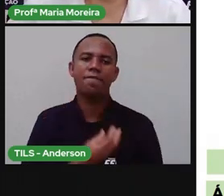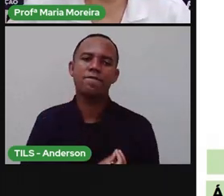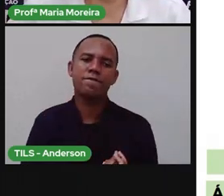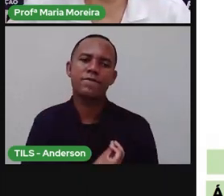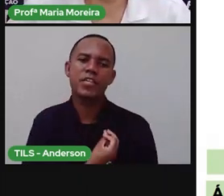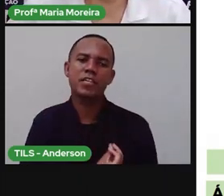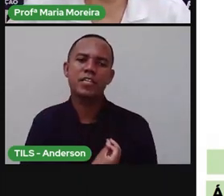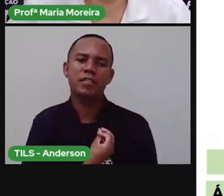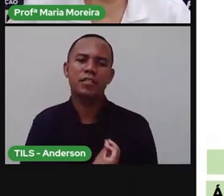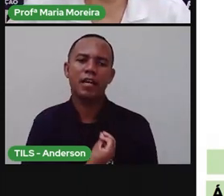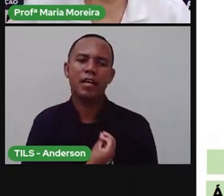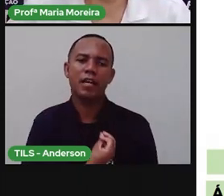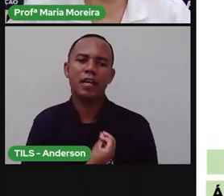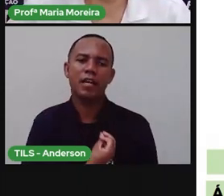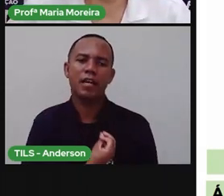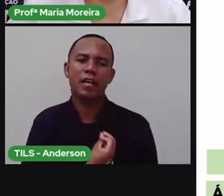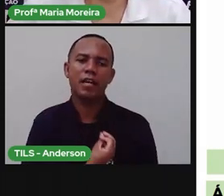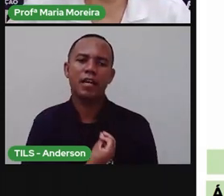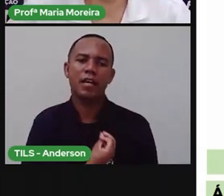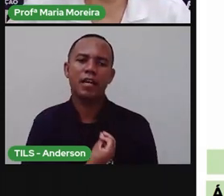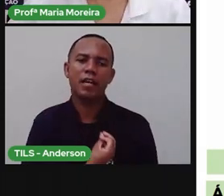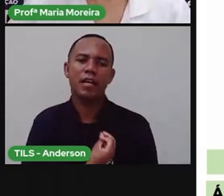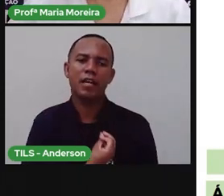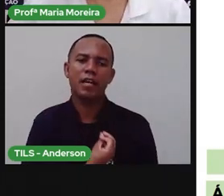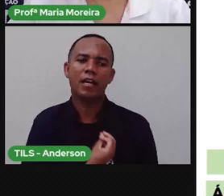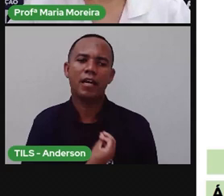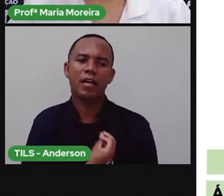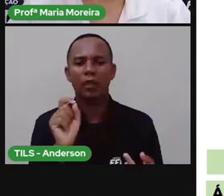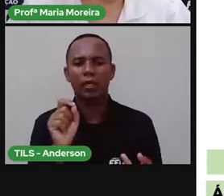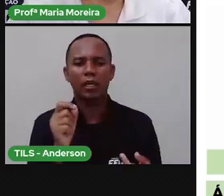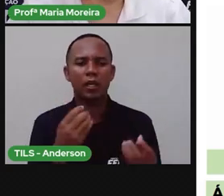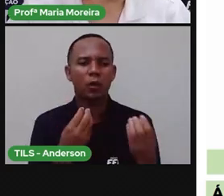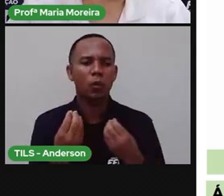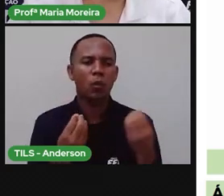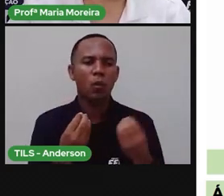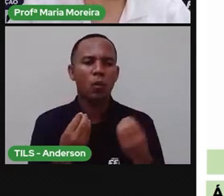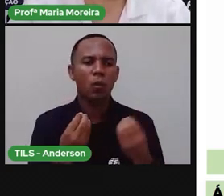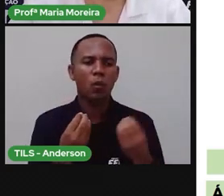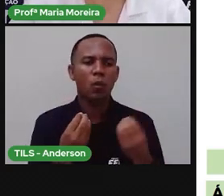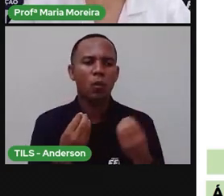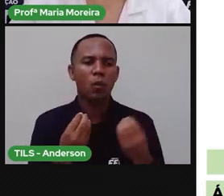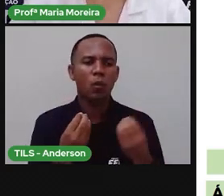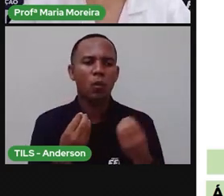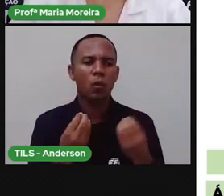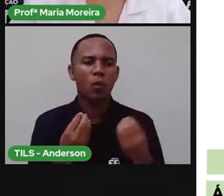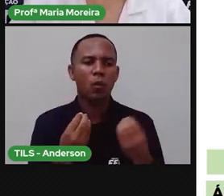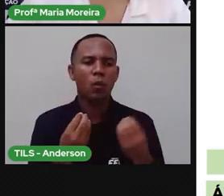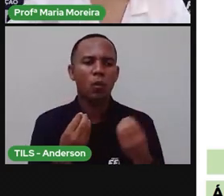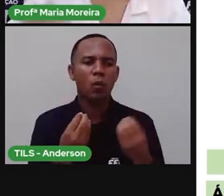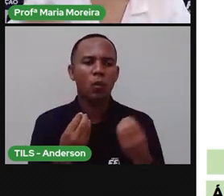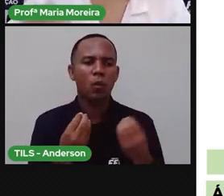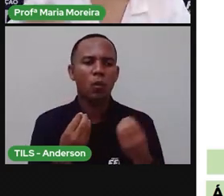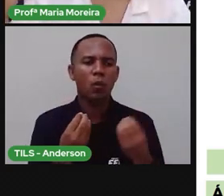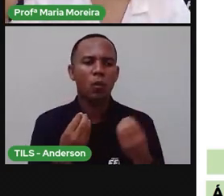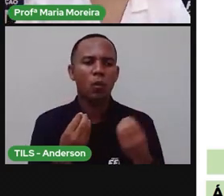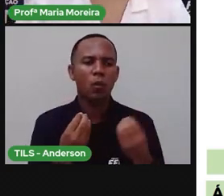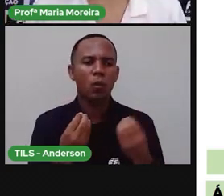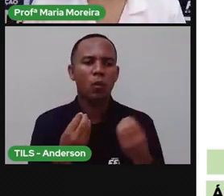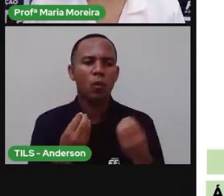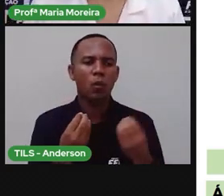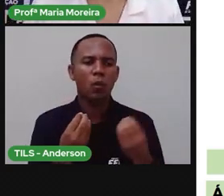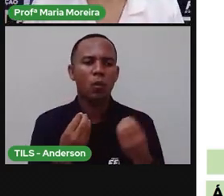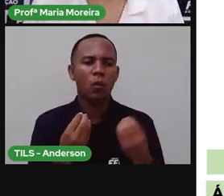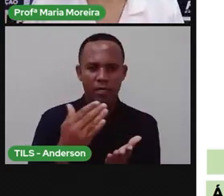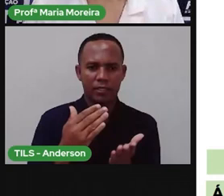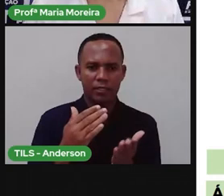vivos. E o que é que nós vamos falar aí sobre esses seres vivos? Vamos começar hoje a nossa